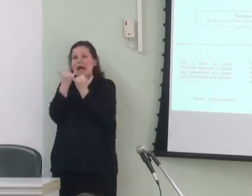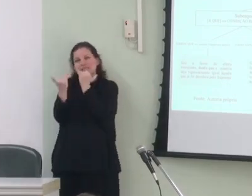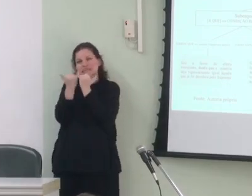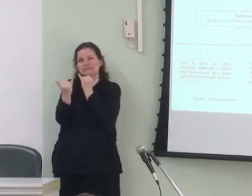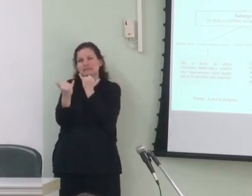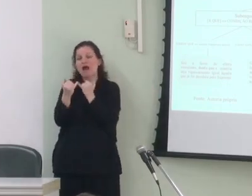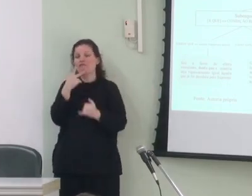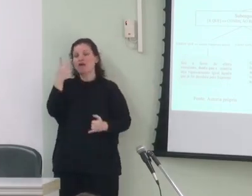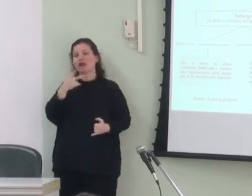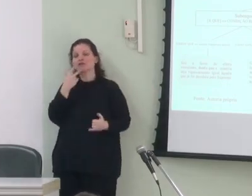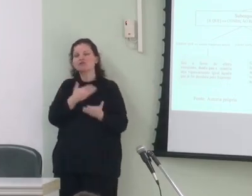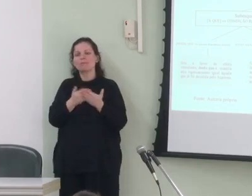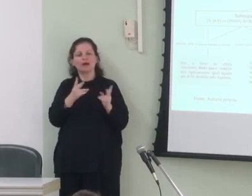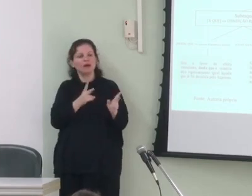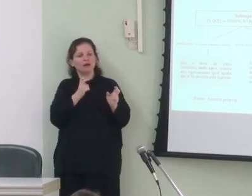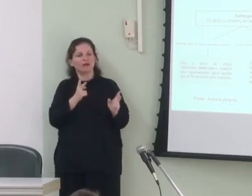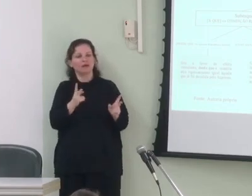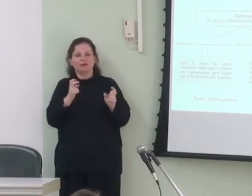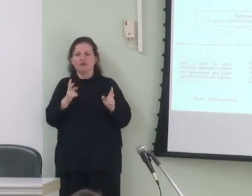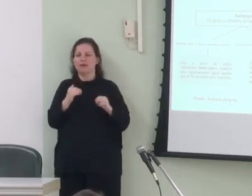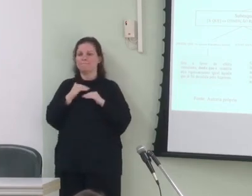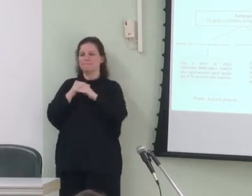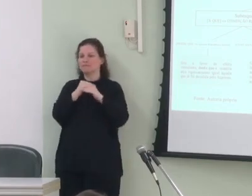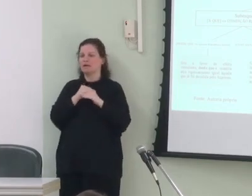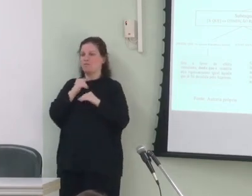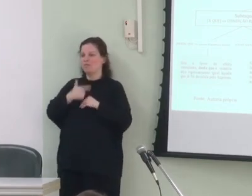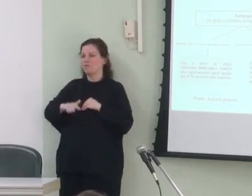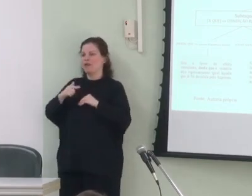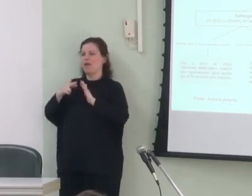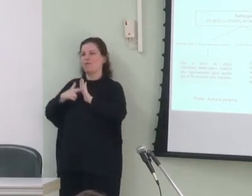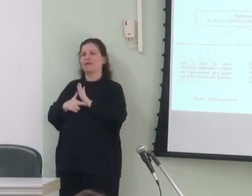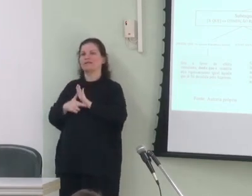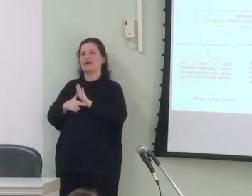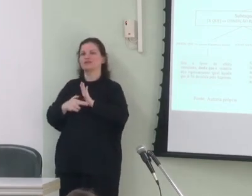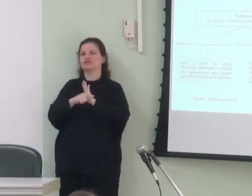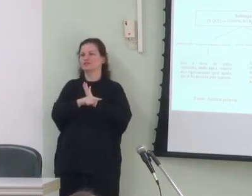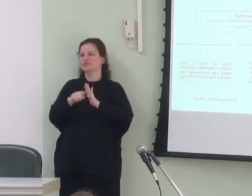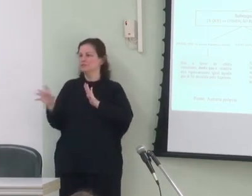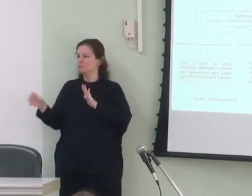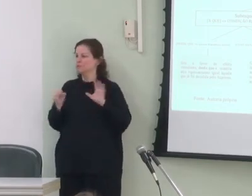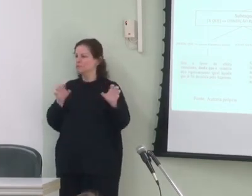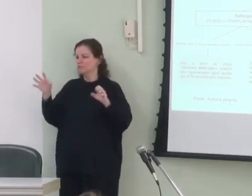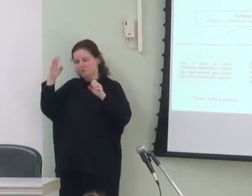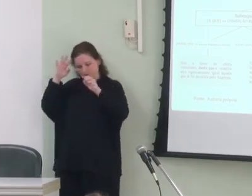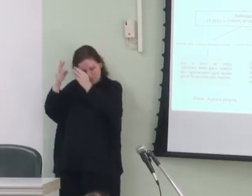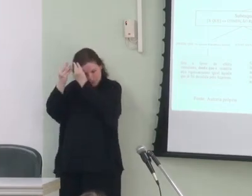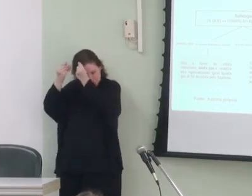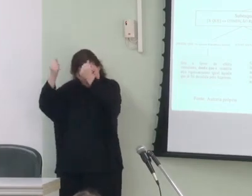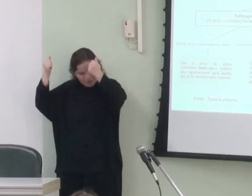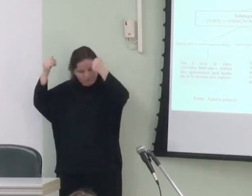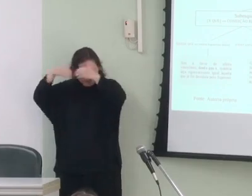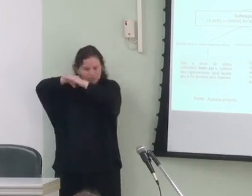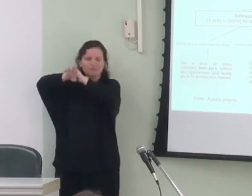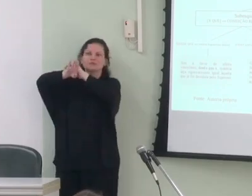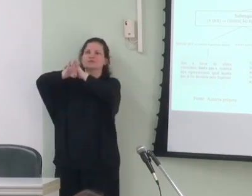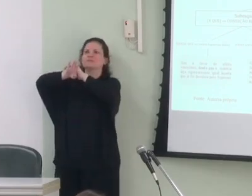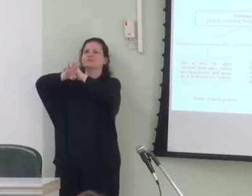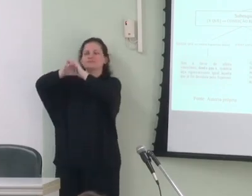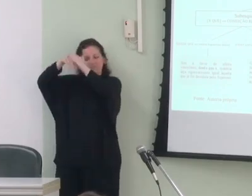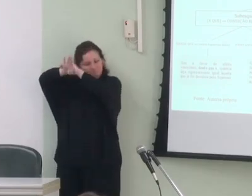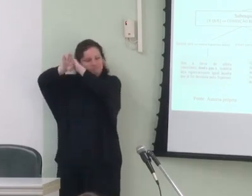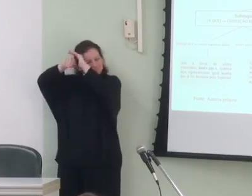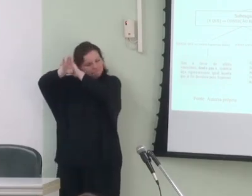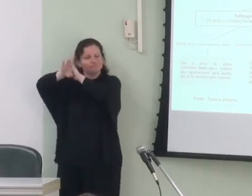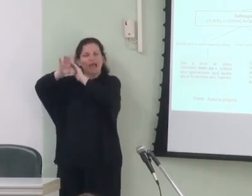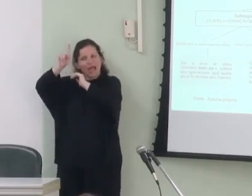o falante começa a identificar padrões e regularidades que são abstraídos num processo um bottom-up e estocados